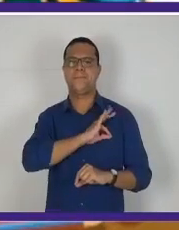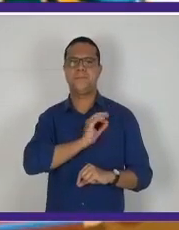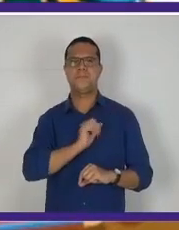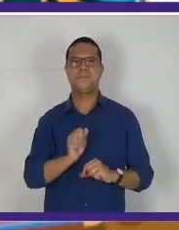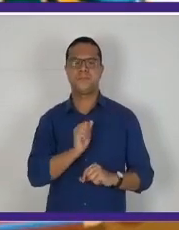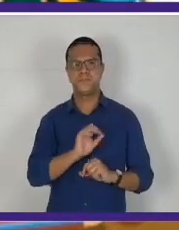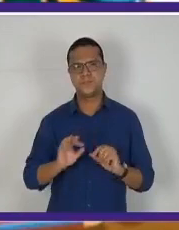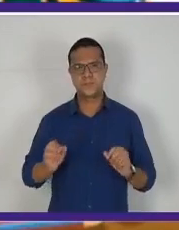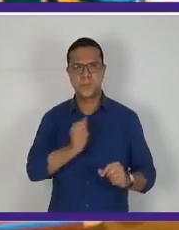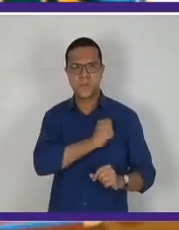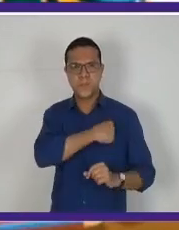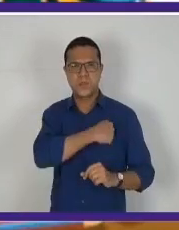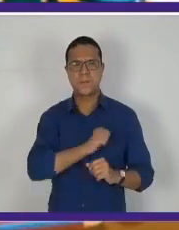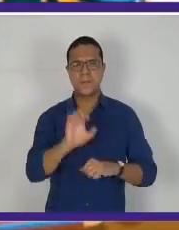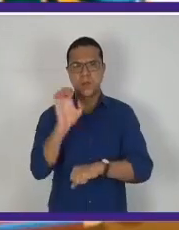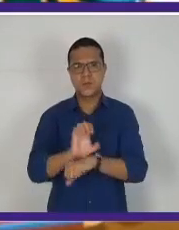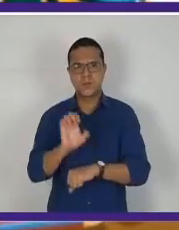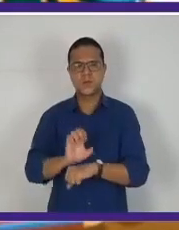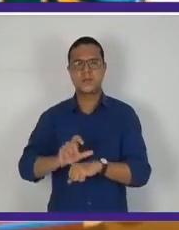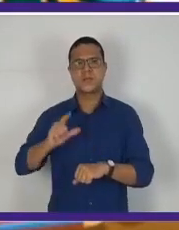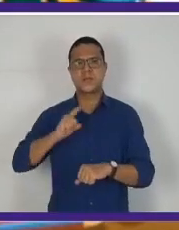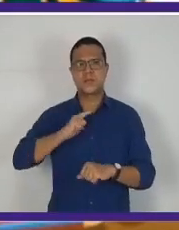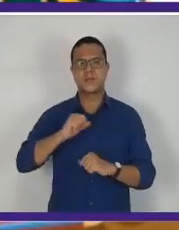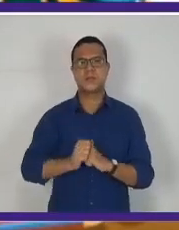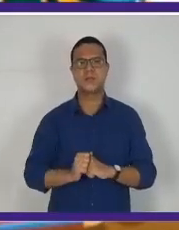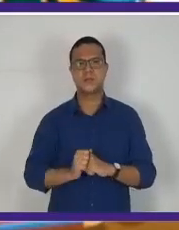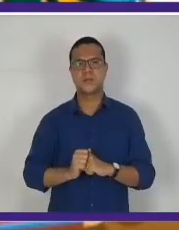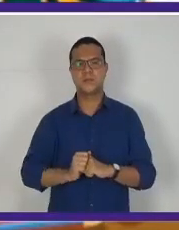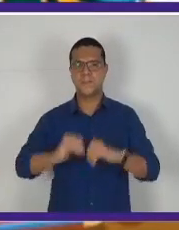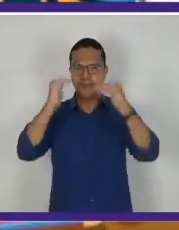que fica submetido às ordens de Vargas.